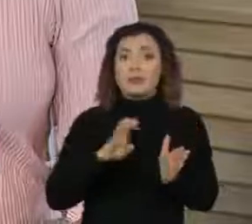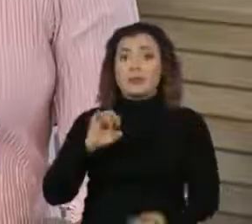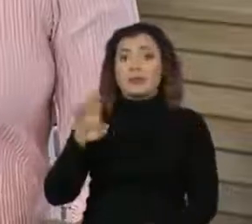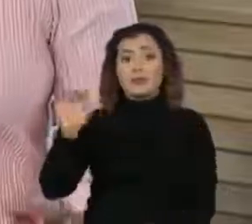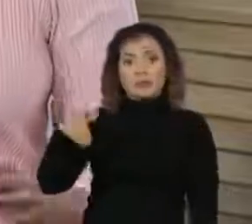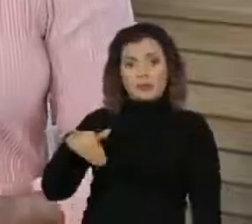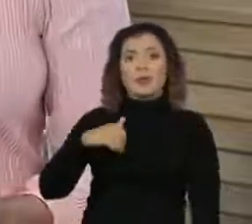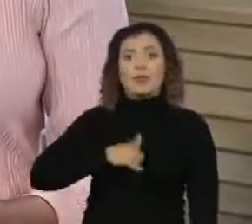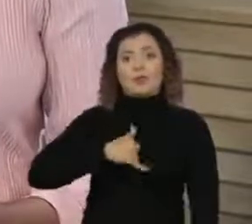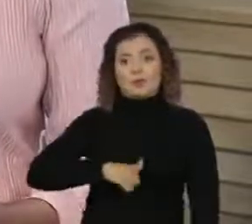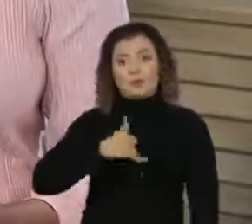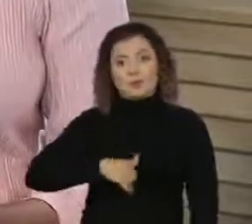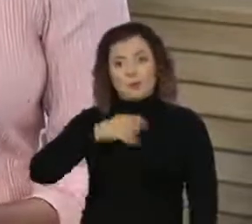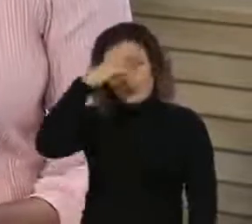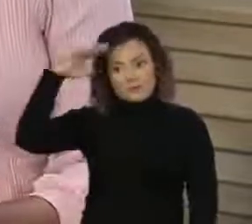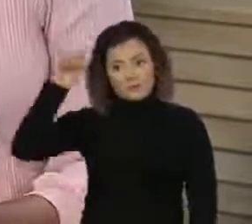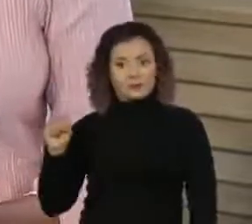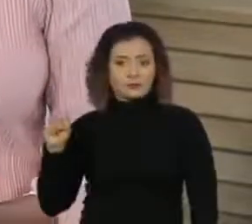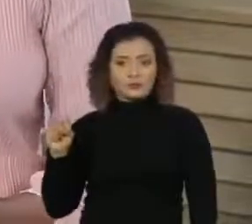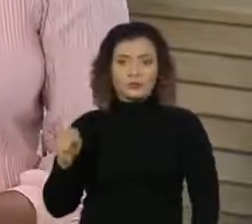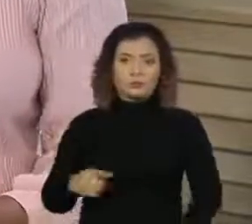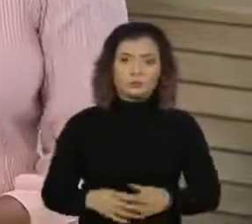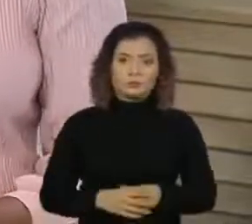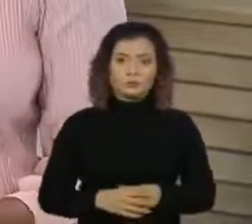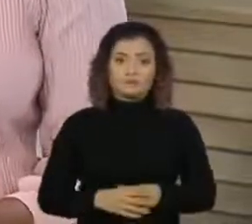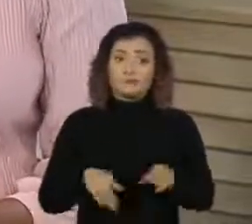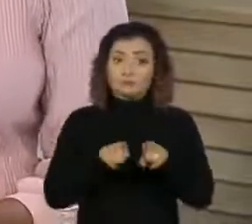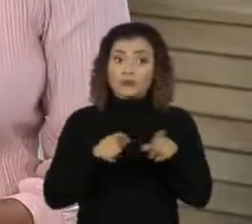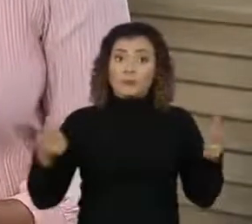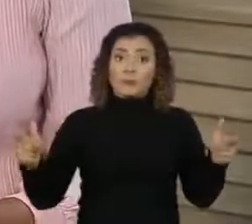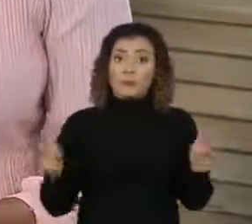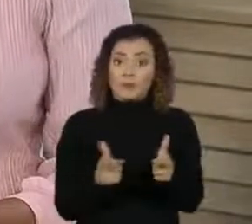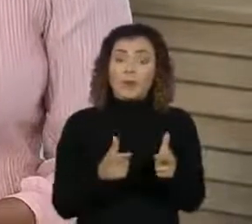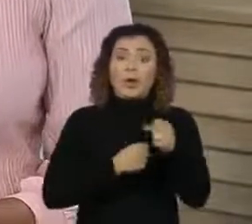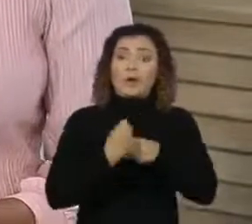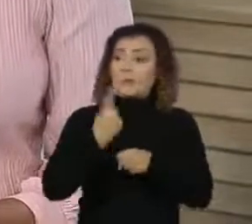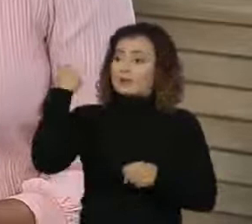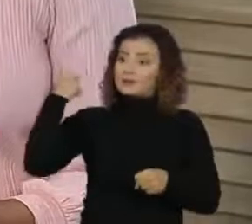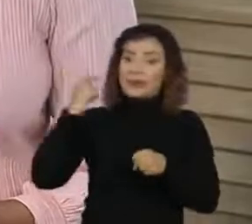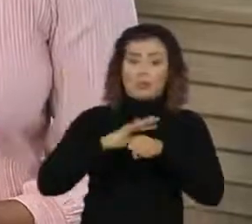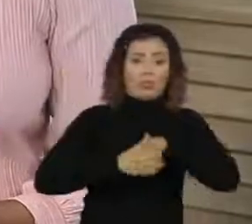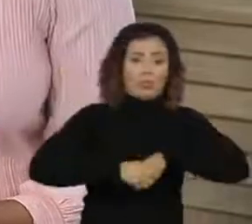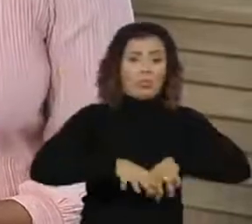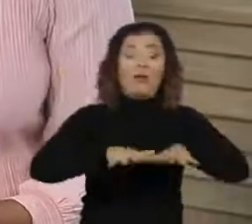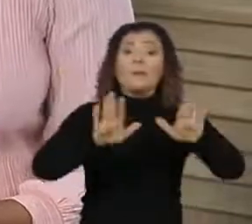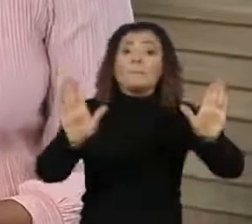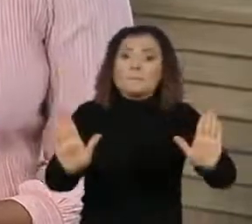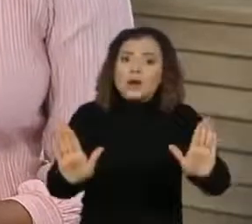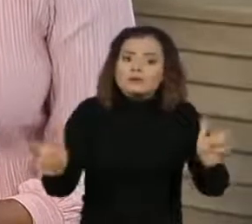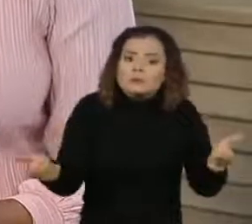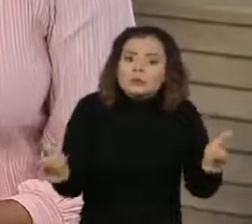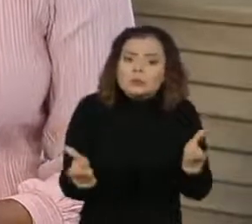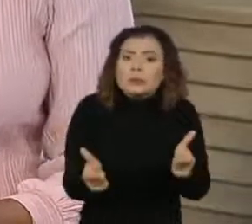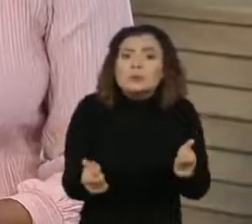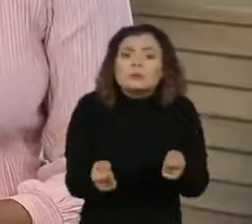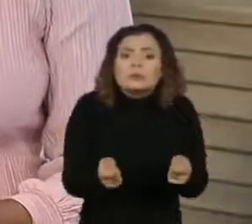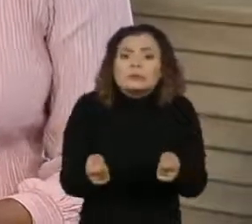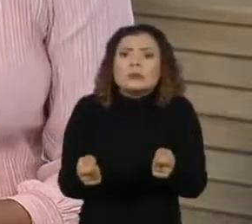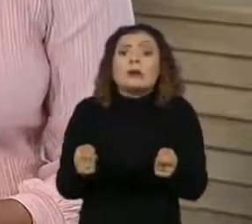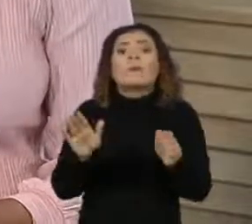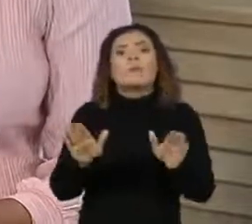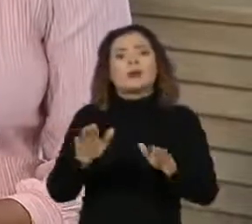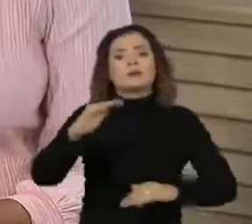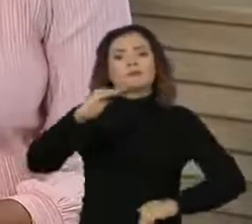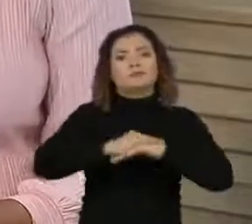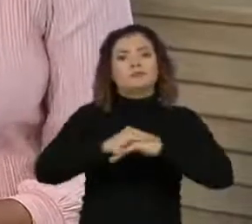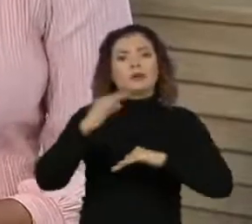As emissões globais caíram com a pandemia no ano passado, mas não foi suficiente para interromper o acúmulo de gases